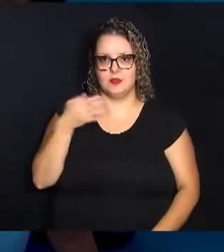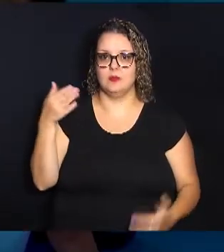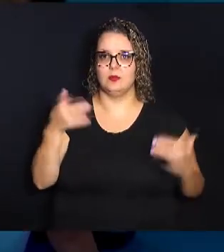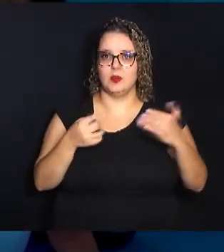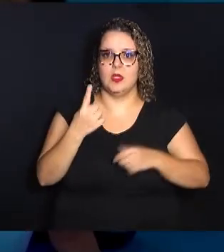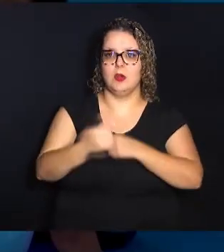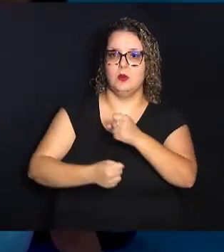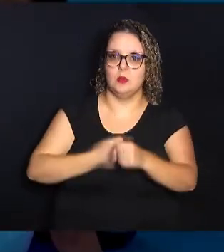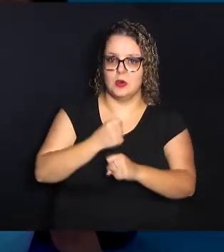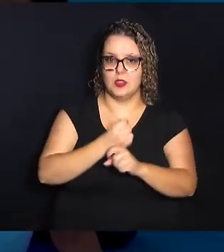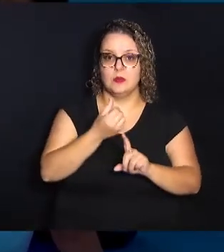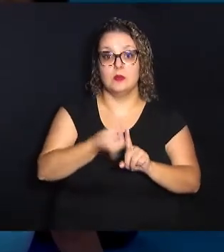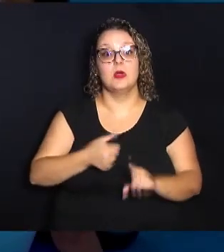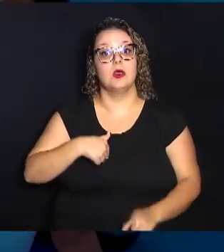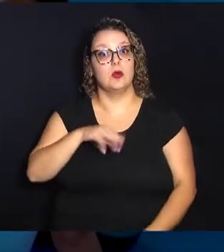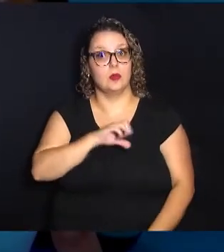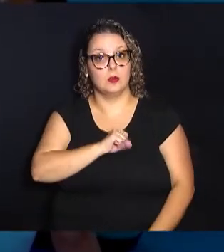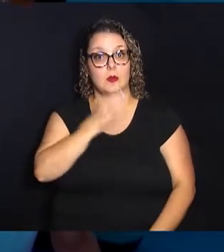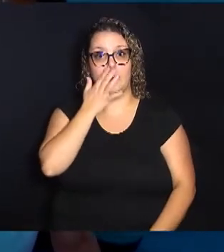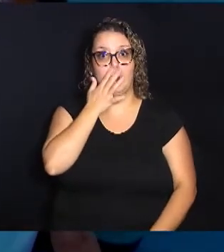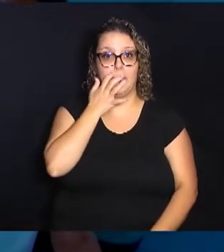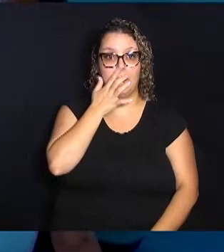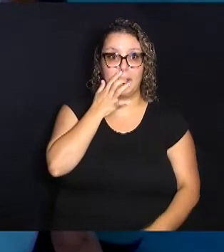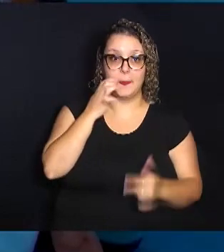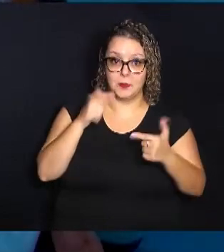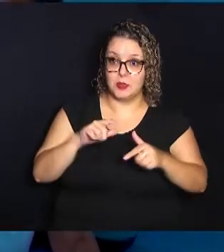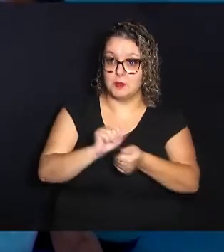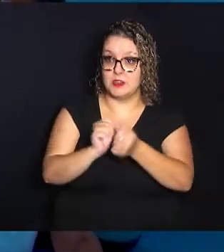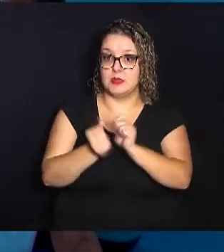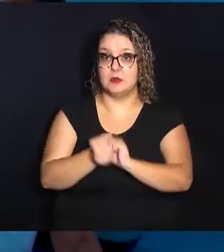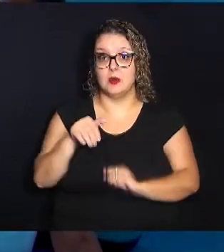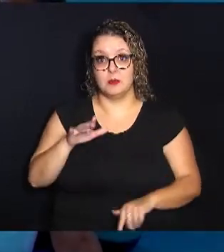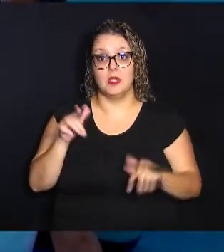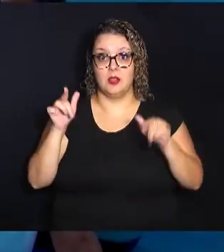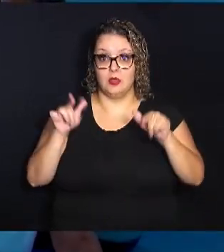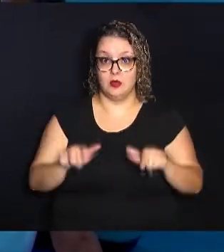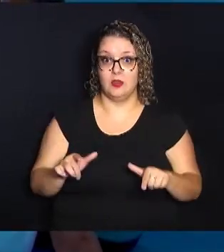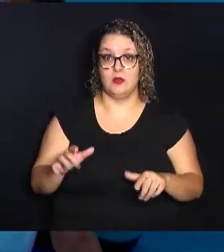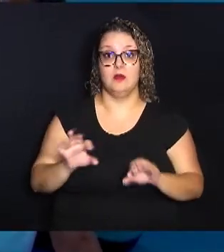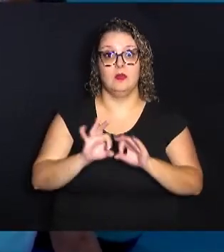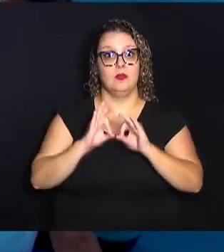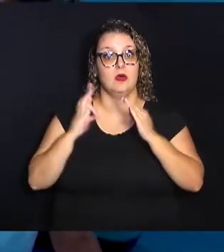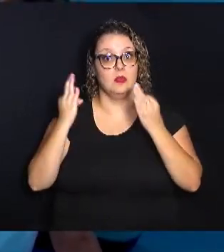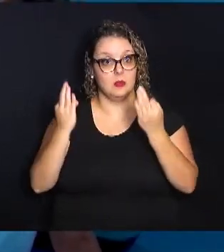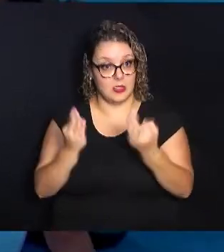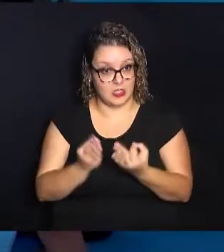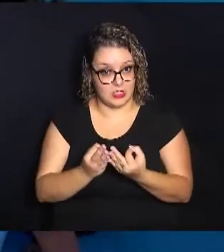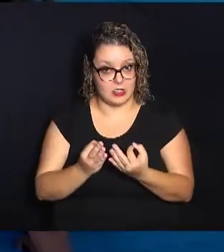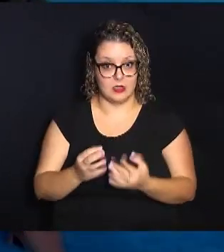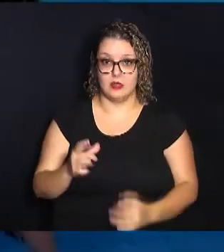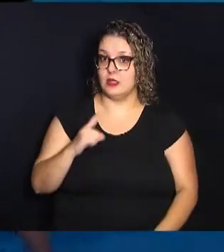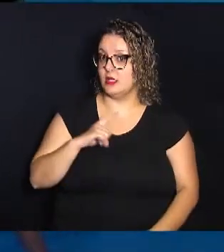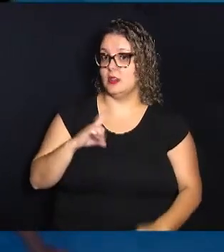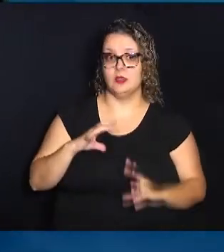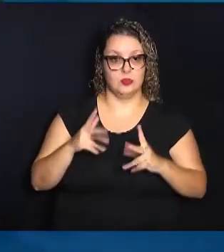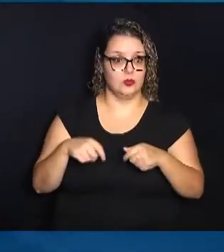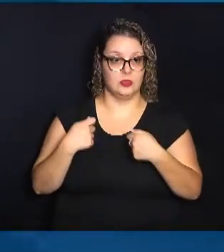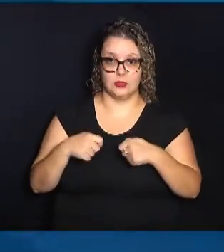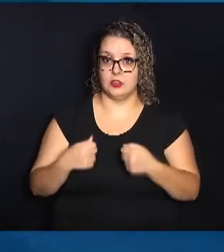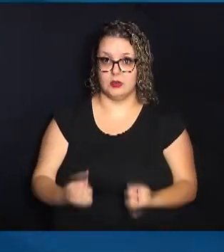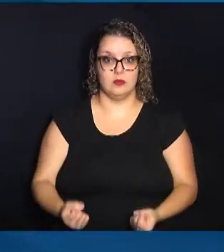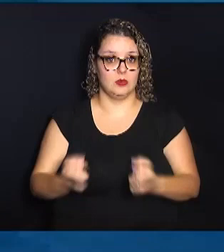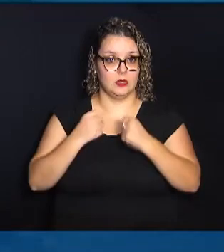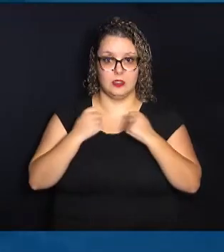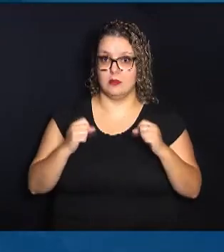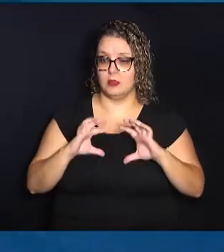há um ano e meio, eu gosto. Foi um lugar onde eu me adaptei. É um ambiente bem familiar. Tem tudo o que eu preciso. A academia é